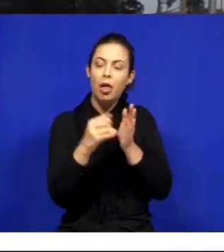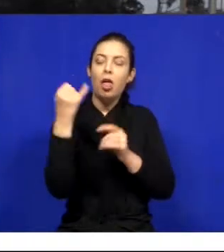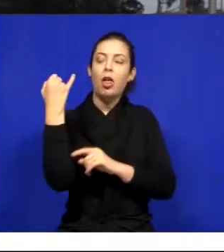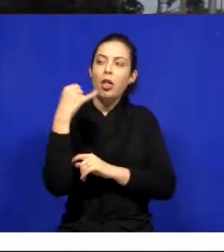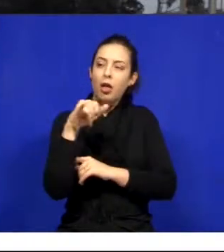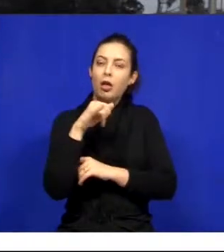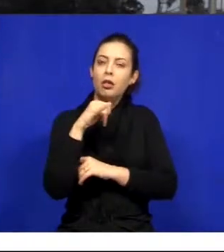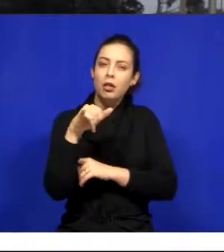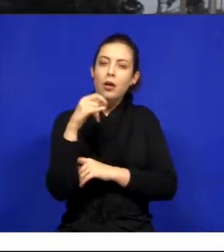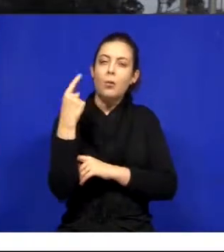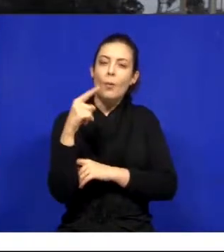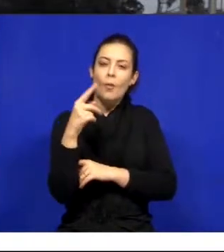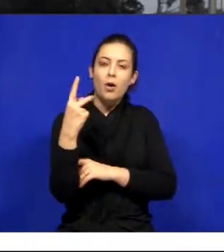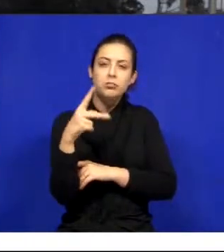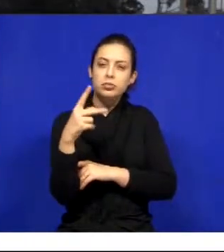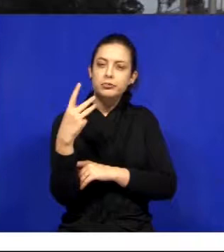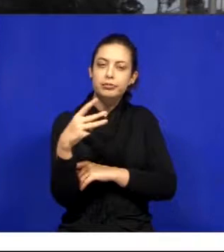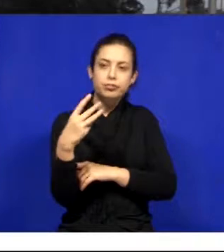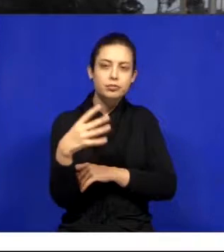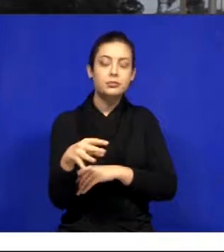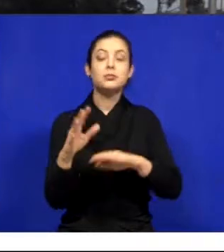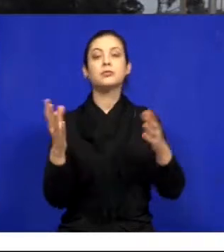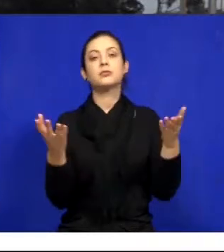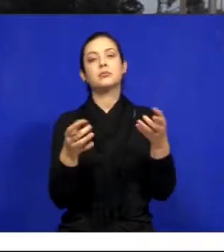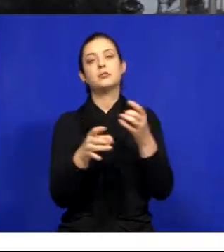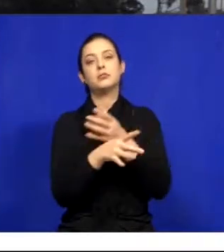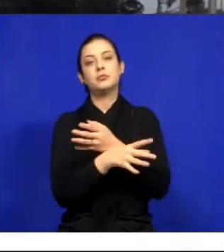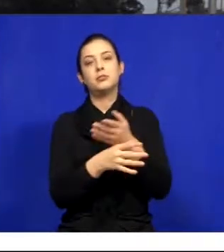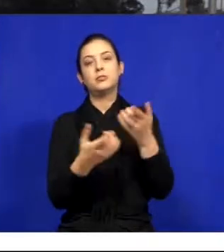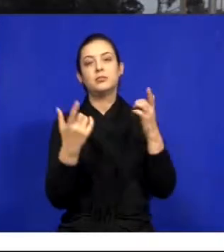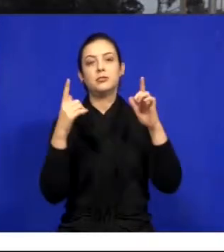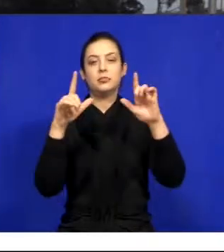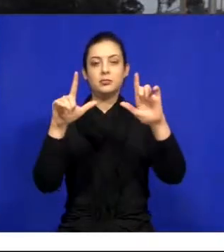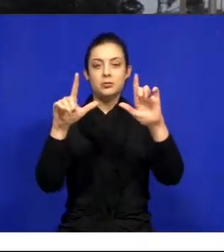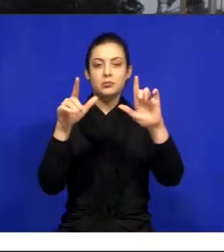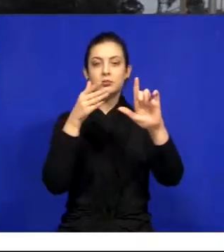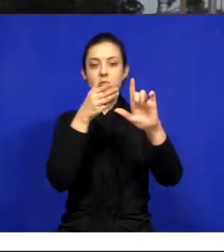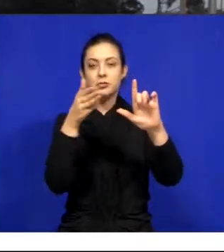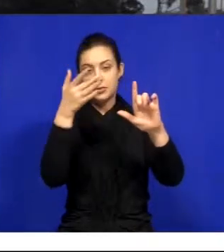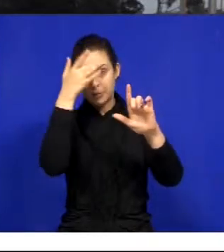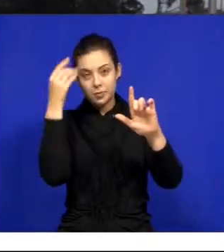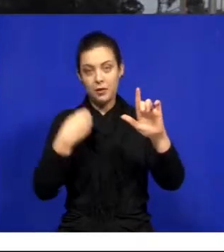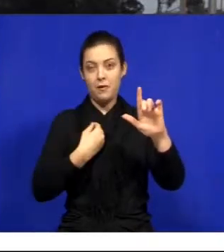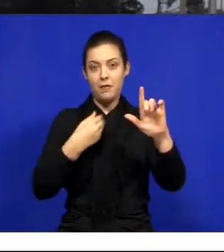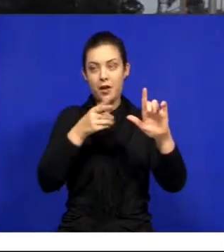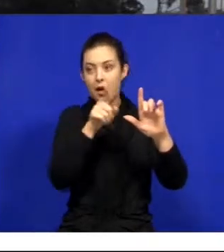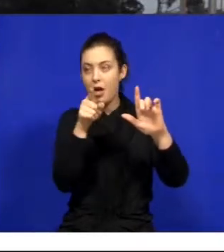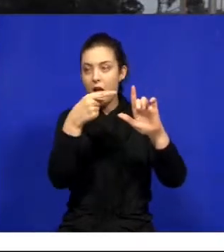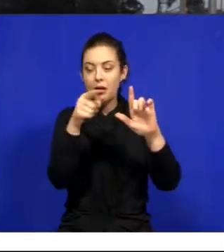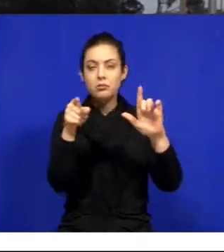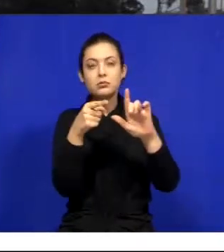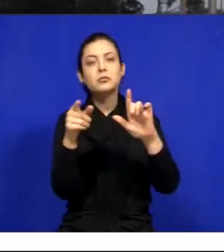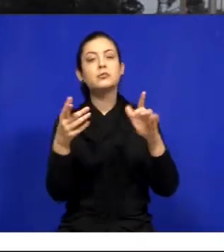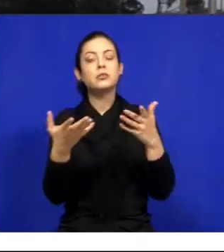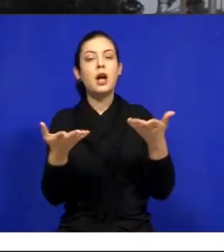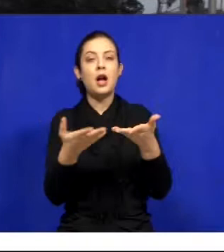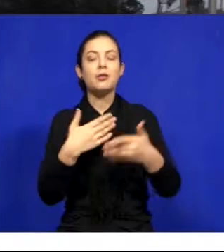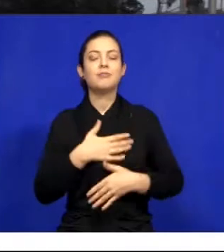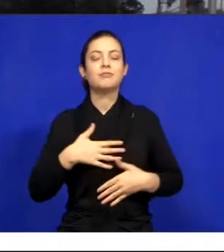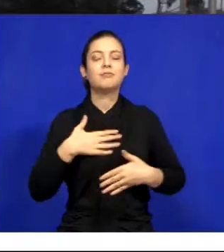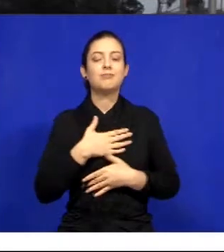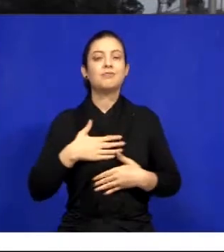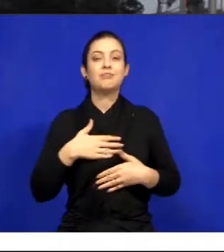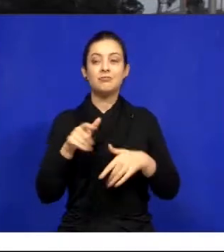muito nessa tribuna. Mas agora, aqueles munícipes que moram naqueles bairros, ficaram tão satisfeitos